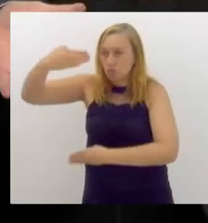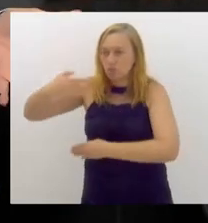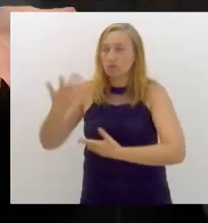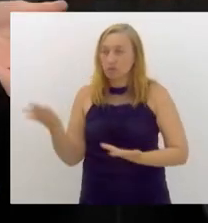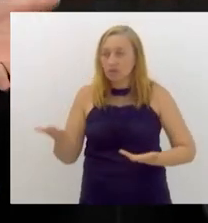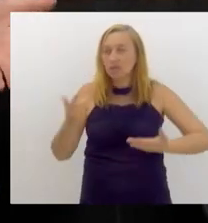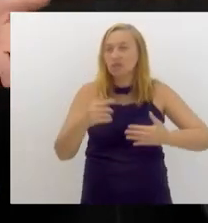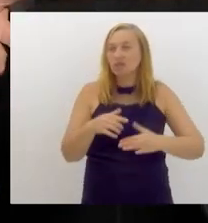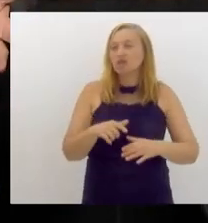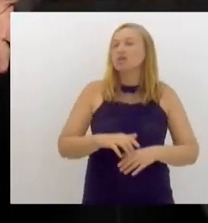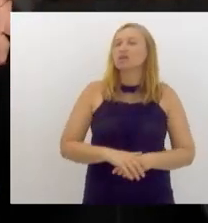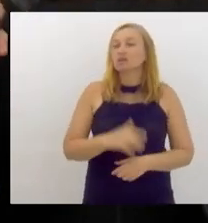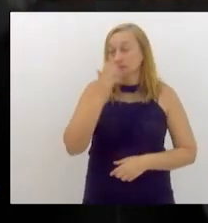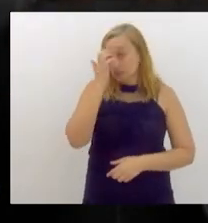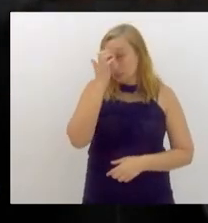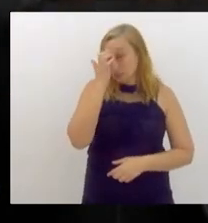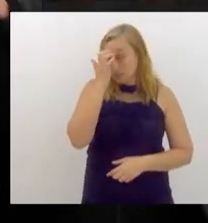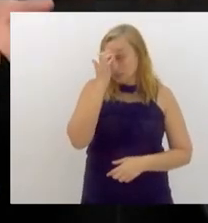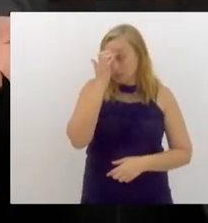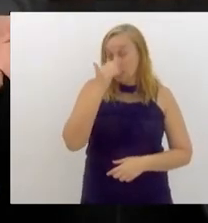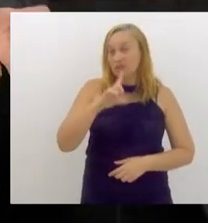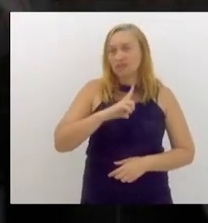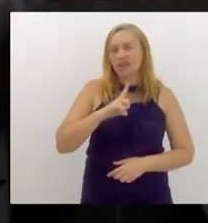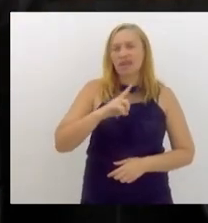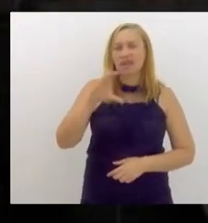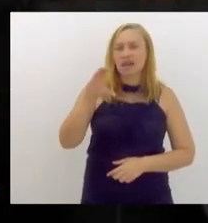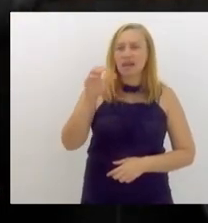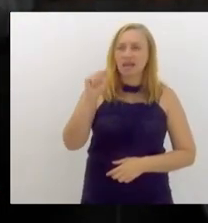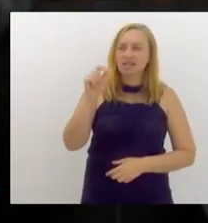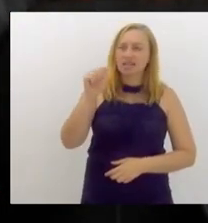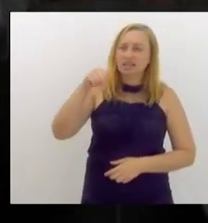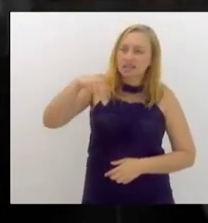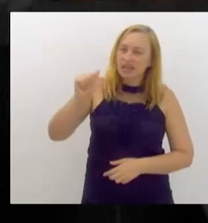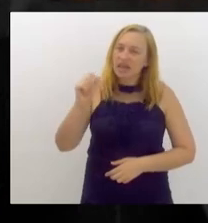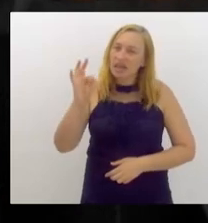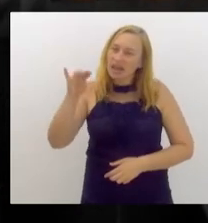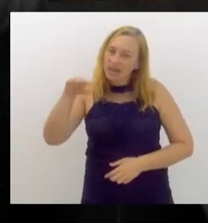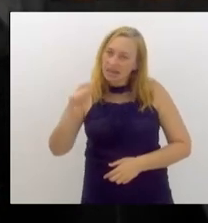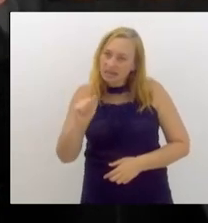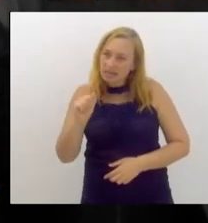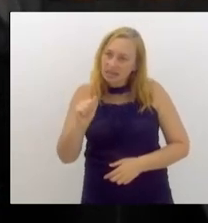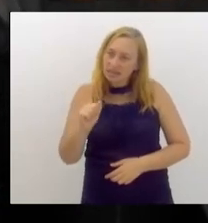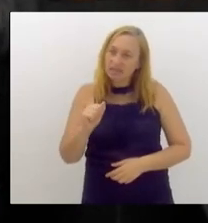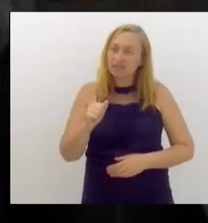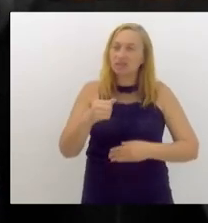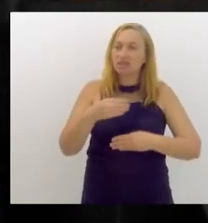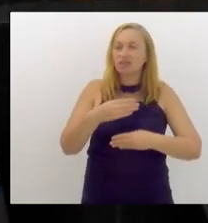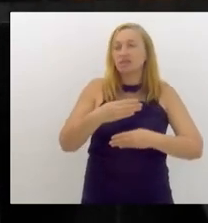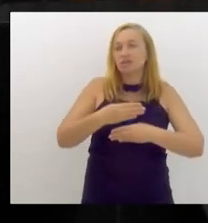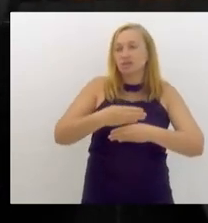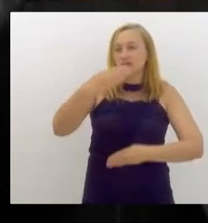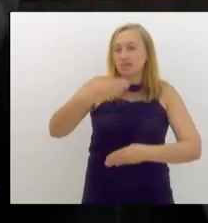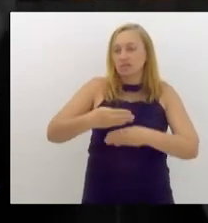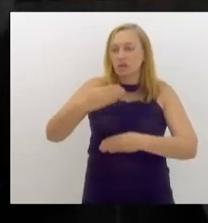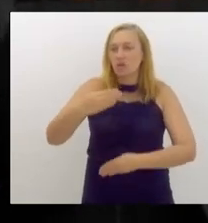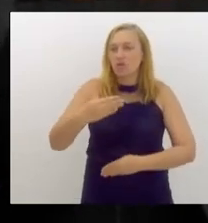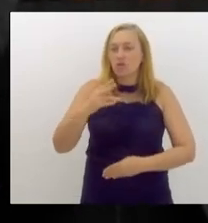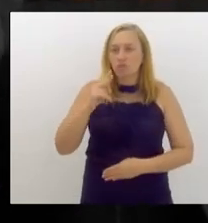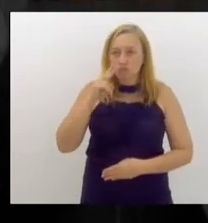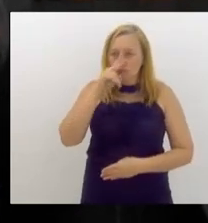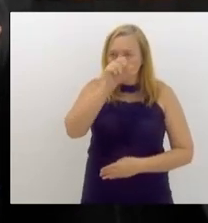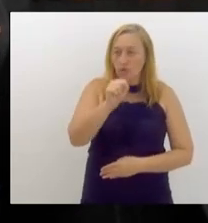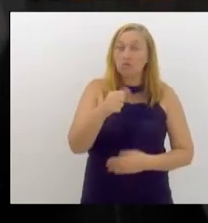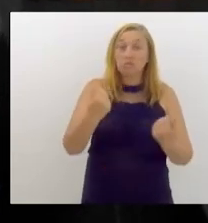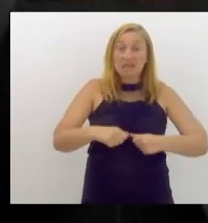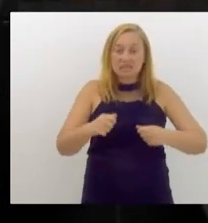E, ao lado, tem canaletas, em geral, também de concreto, que têm que se manter limpas,